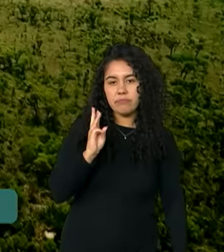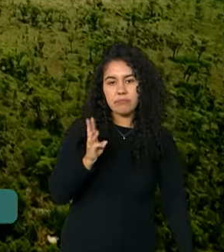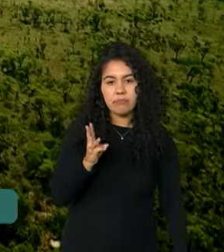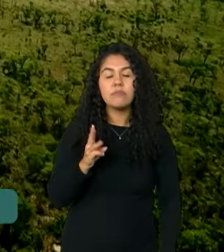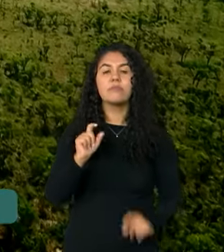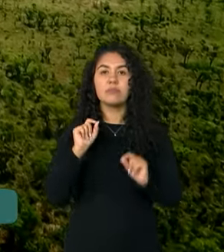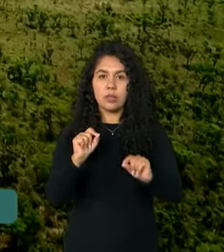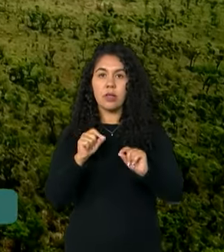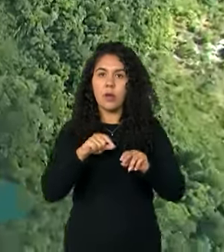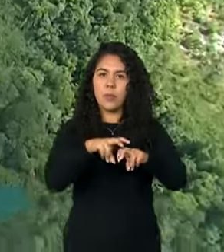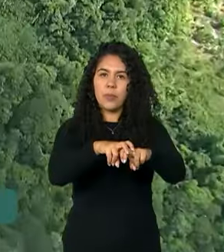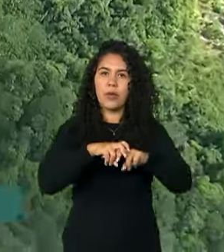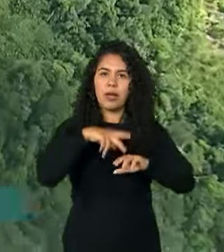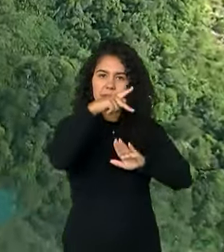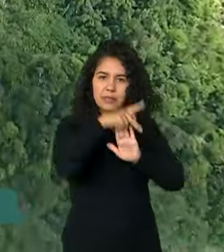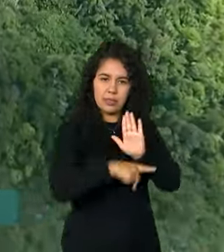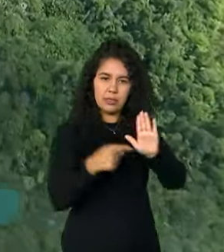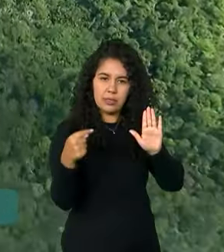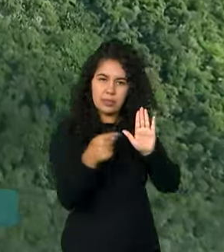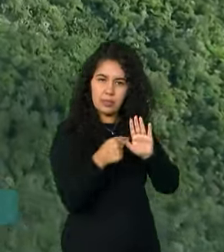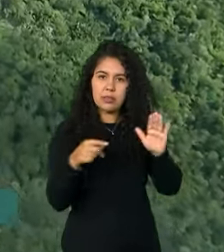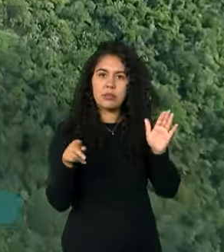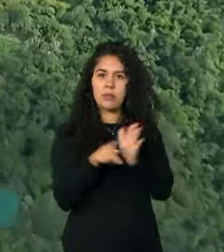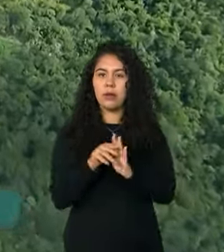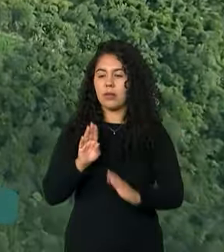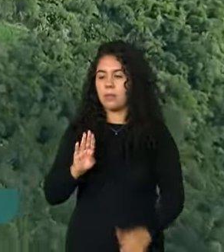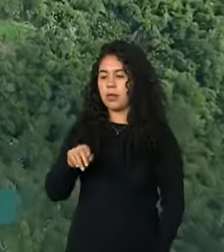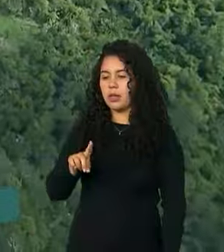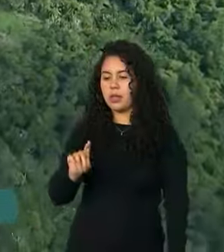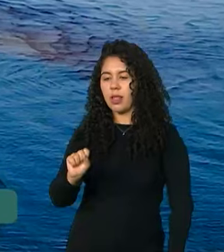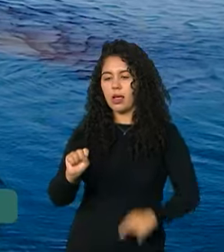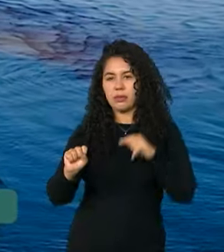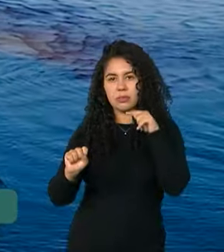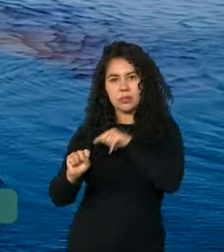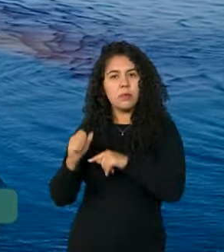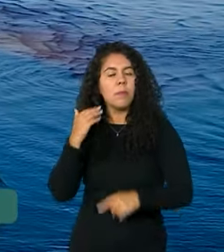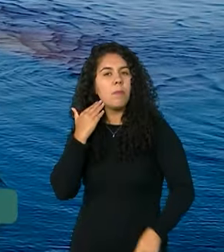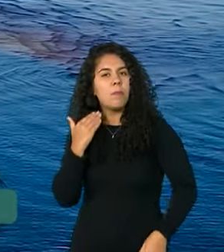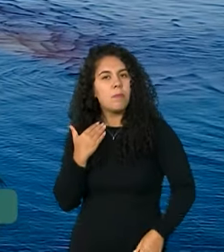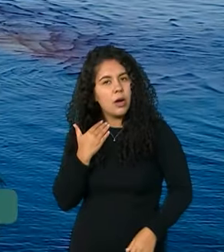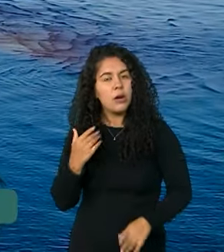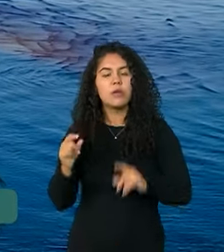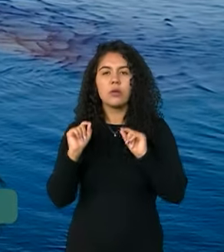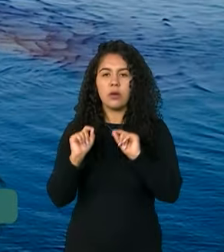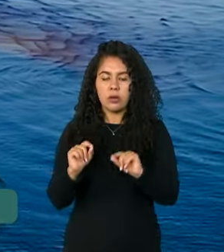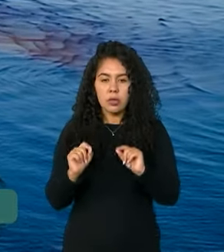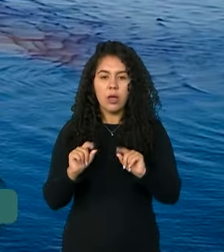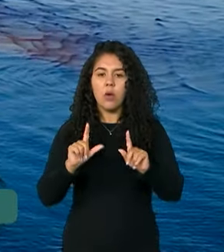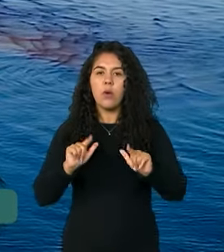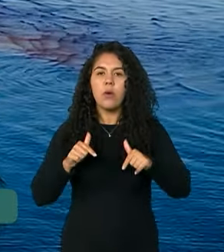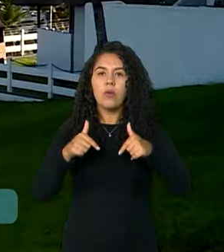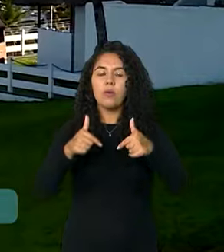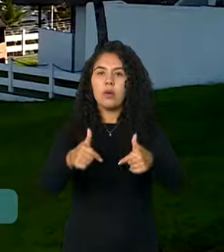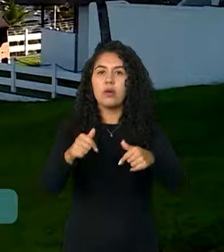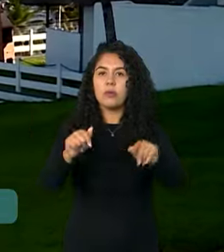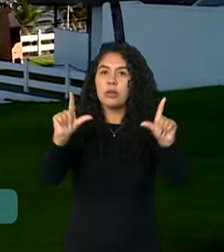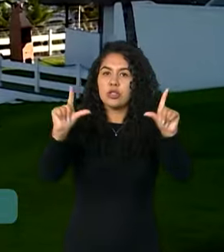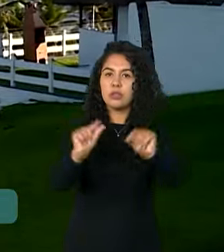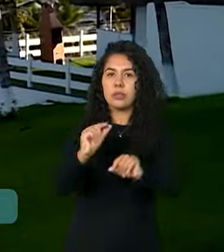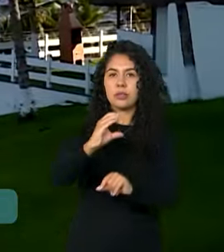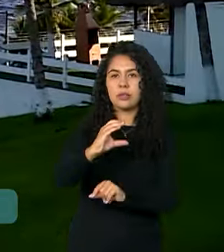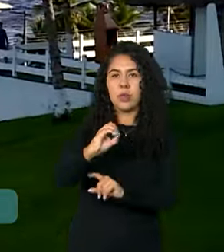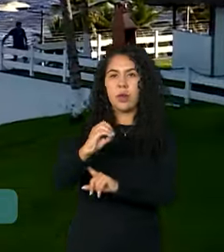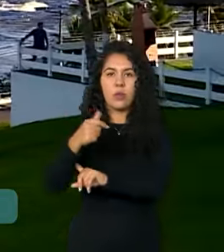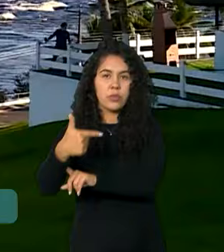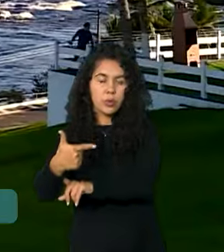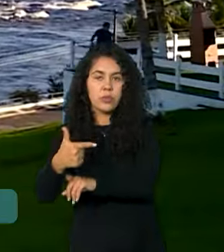projeto Restaura Amazônia, do BNDES, a ideia vai além de reduzir as emissões de gás carbônico, mas também